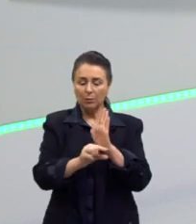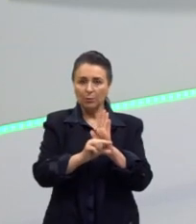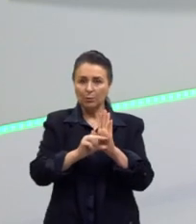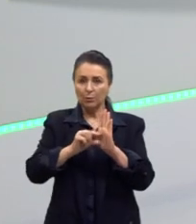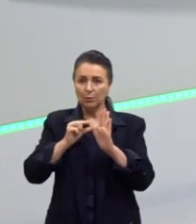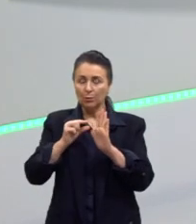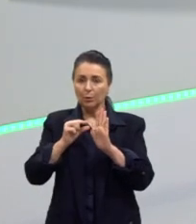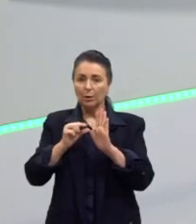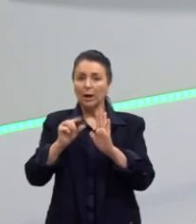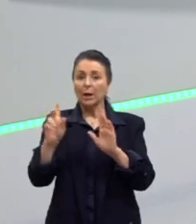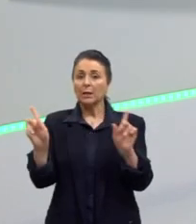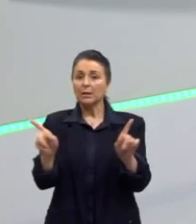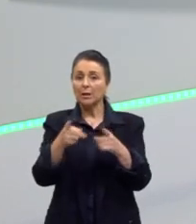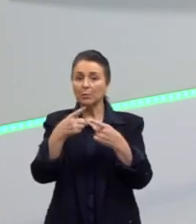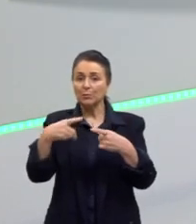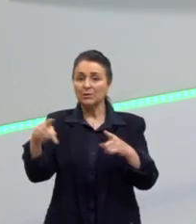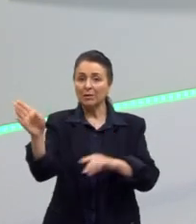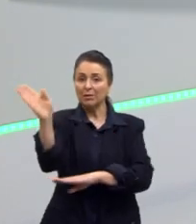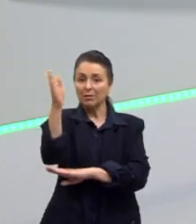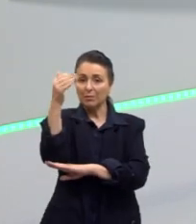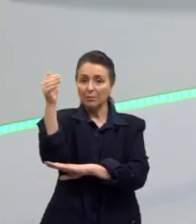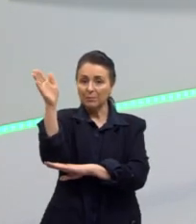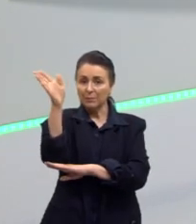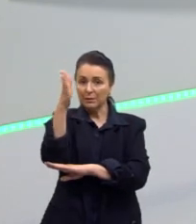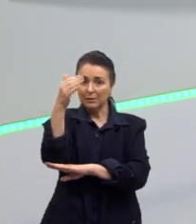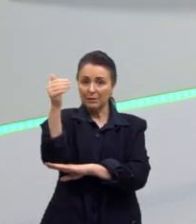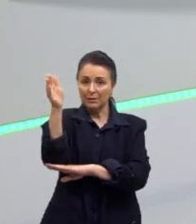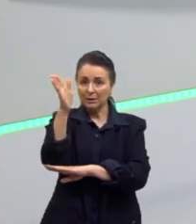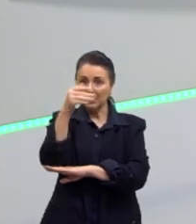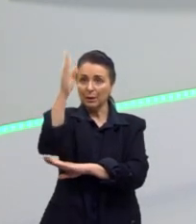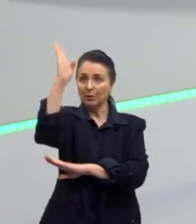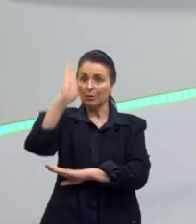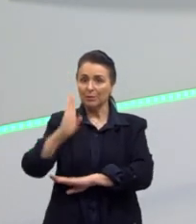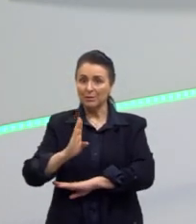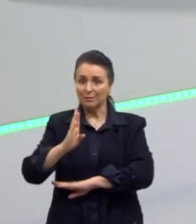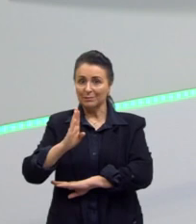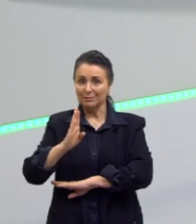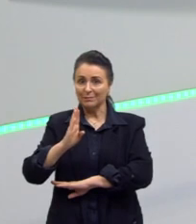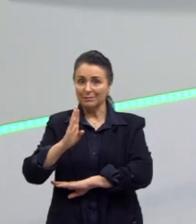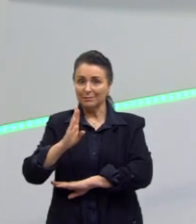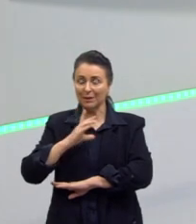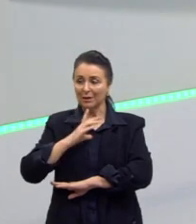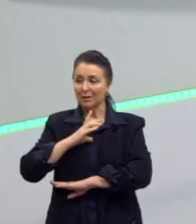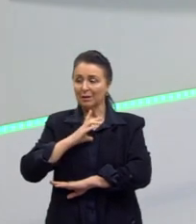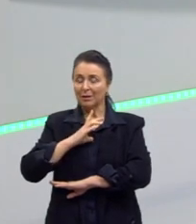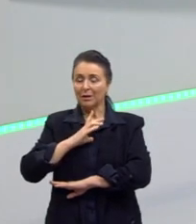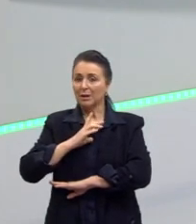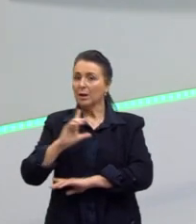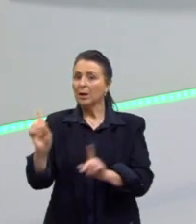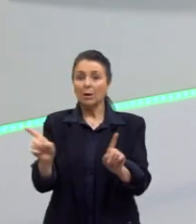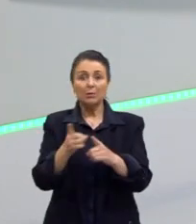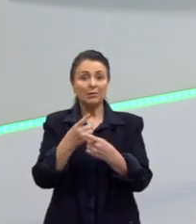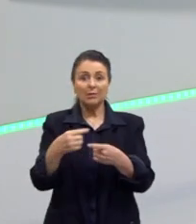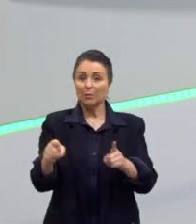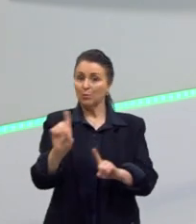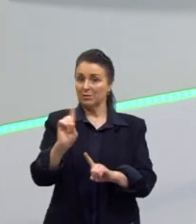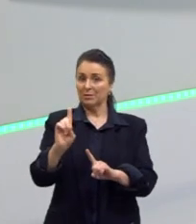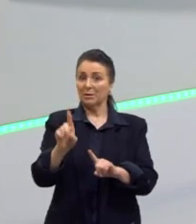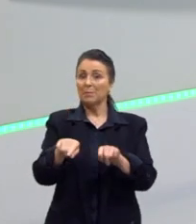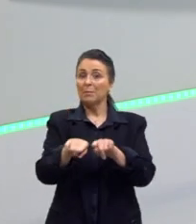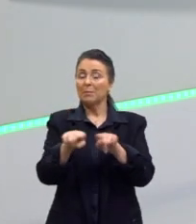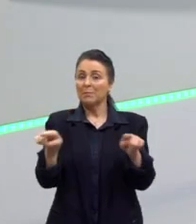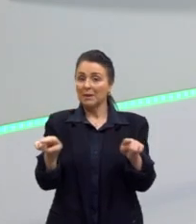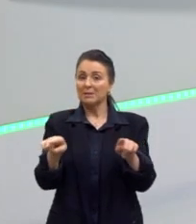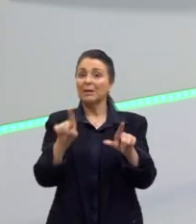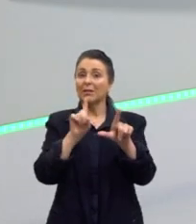Hino à Bandeira, ele é o autor do Hino à Bandeira Nacional, da nossa bandeira. Não da música, da composição da música, mas ele